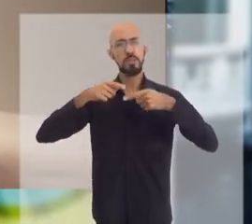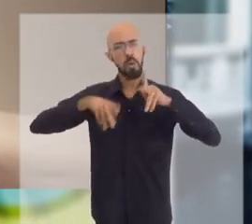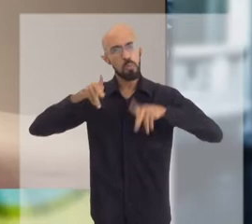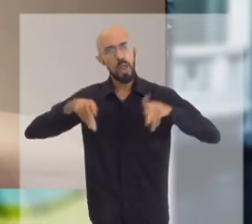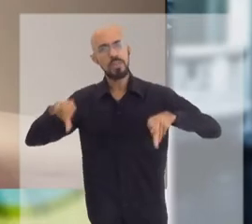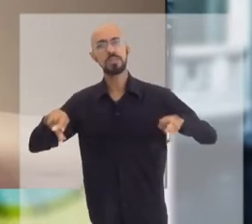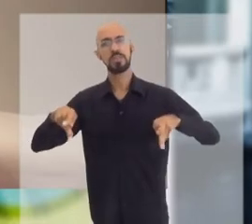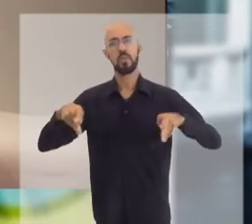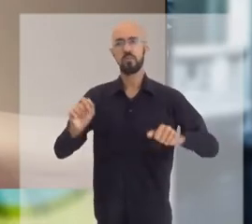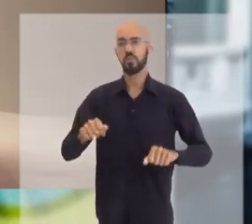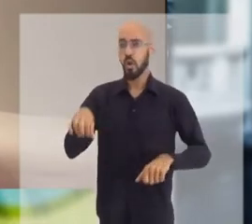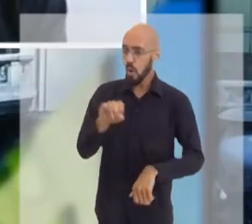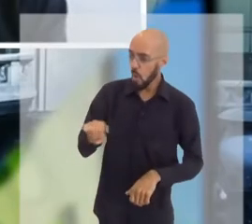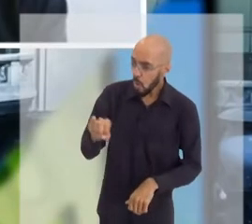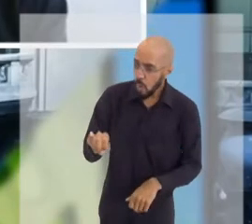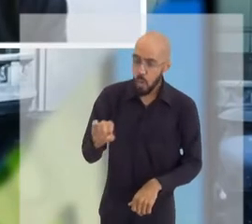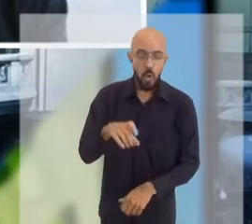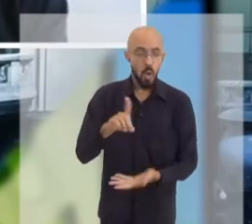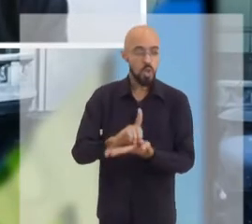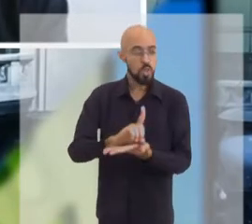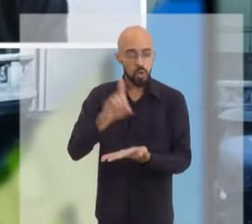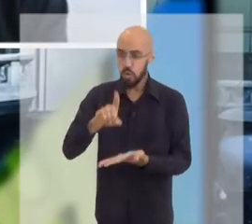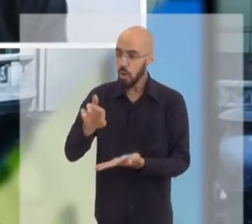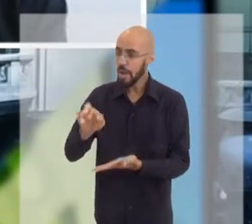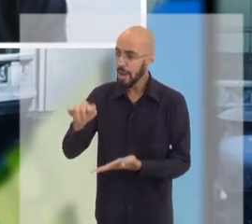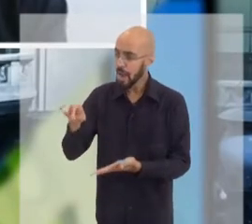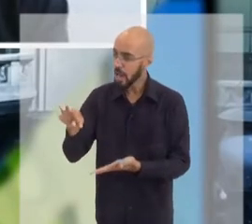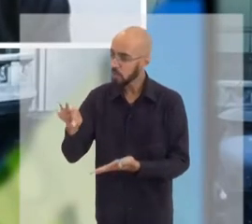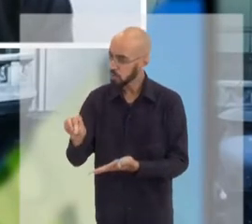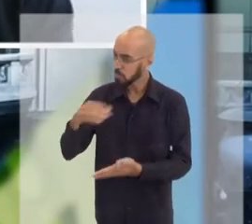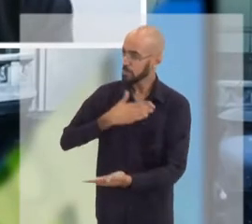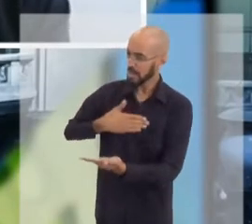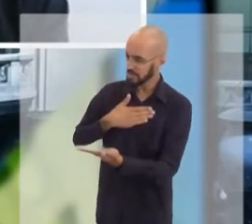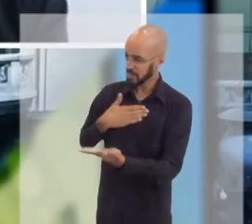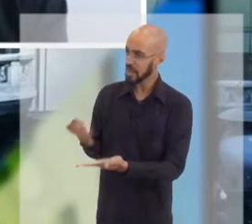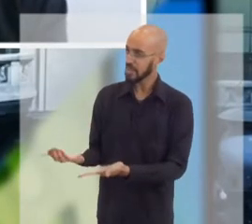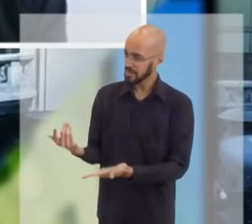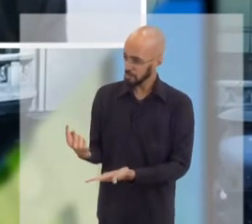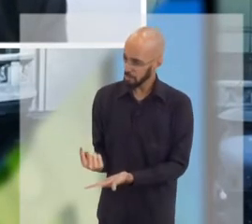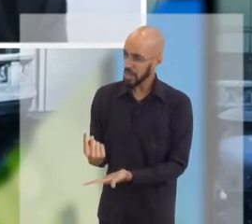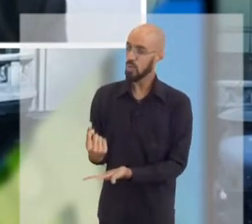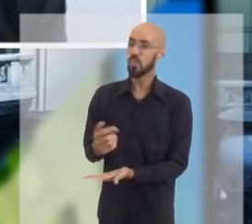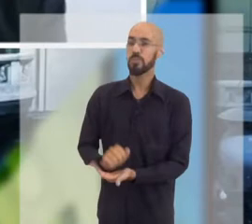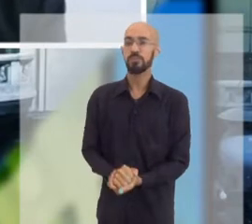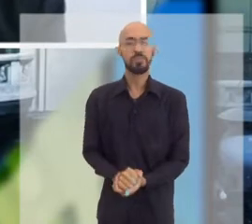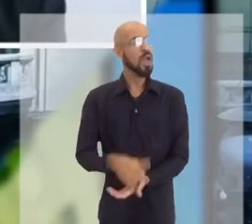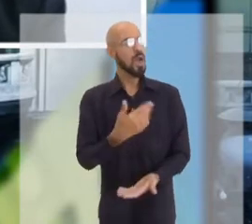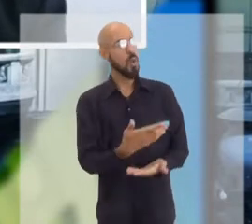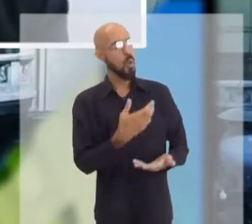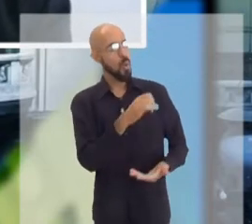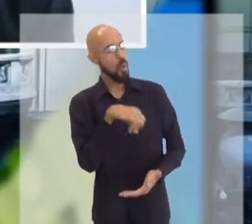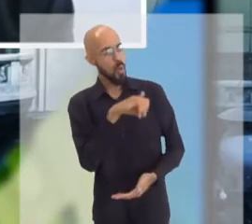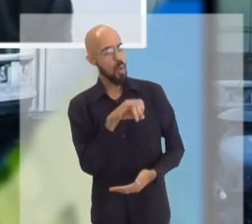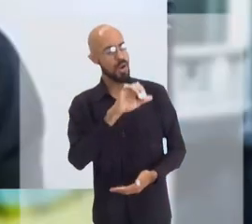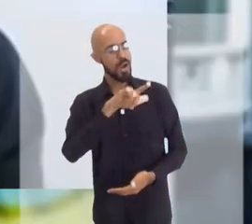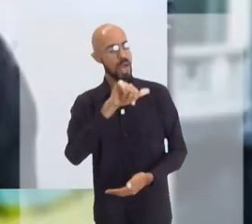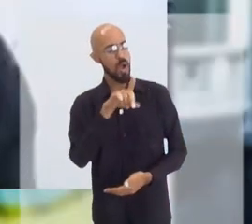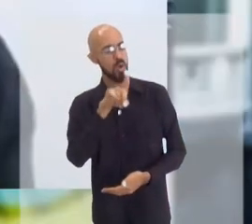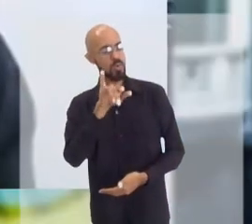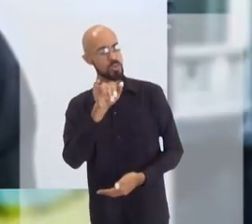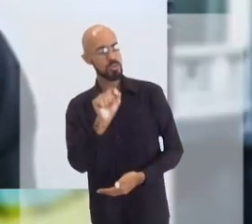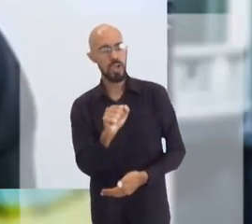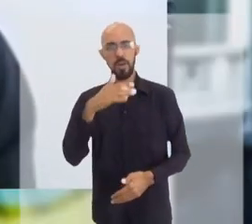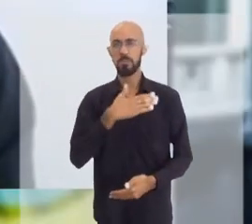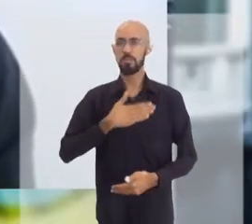relação ao procedimento. Olá, doutor Renato, um prazer lhe receber aqui. Olá, Cláudia, sempre um prazer falar com vocês, e